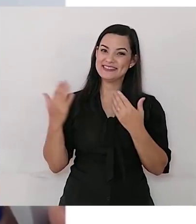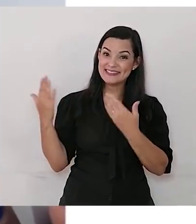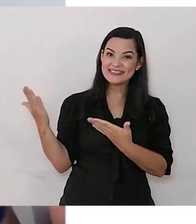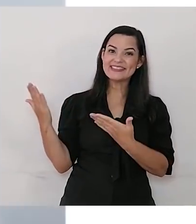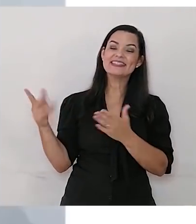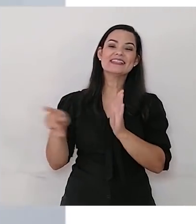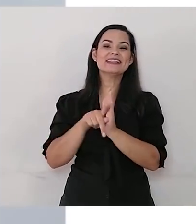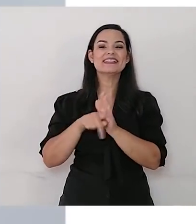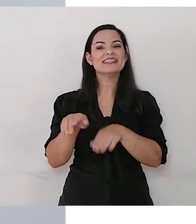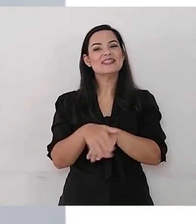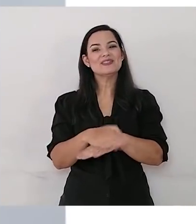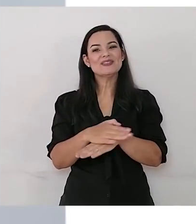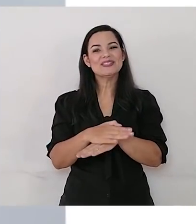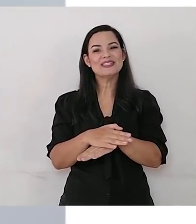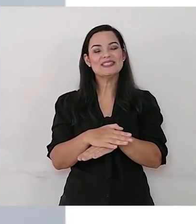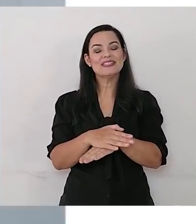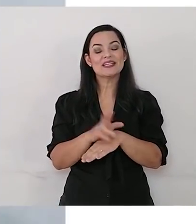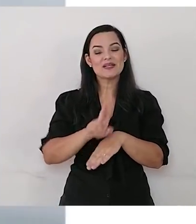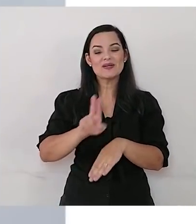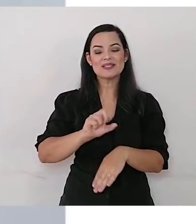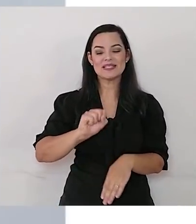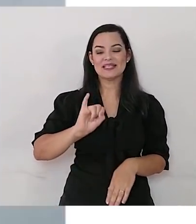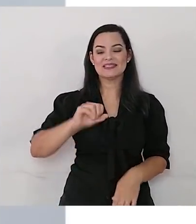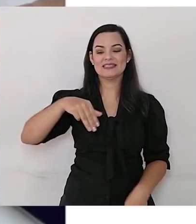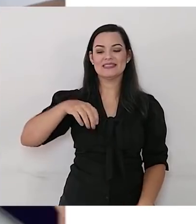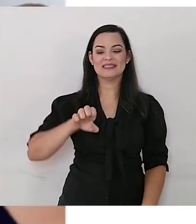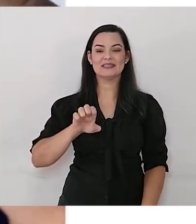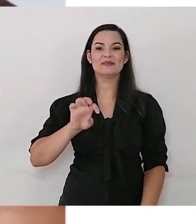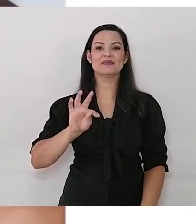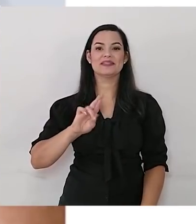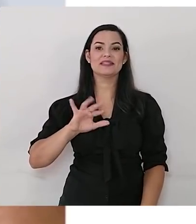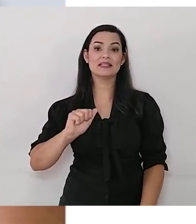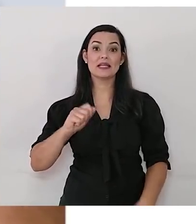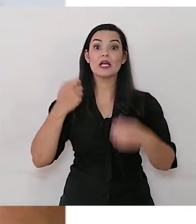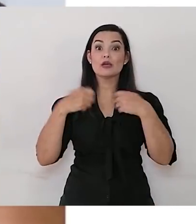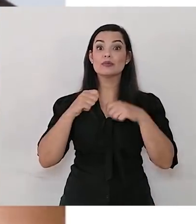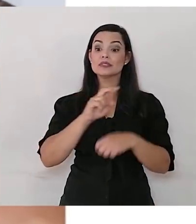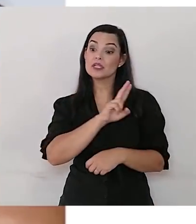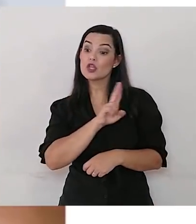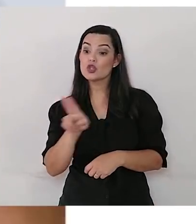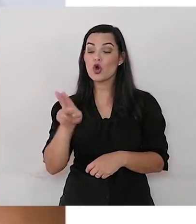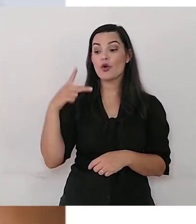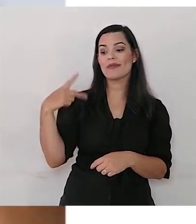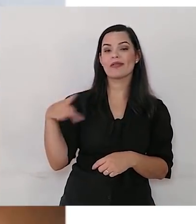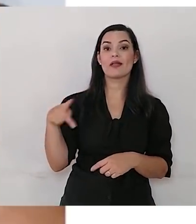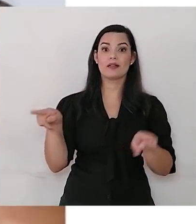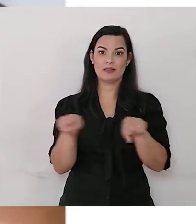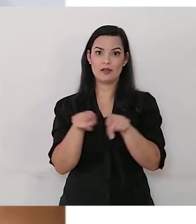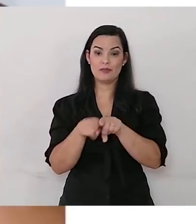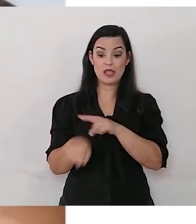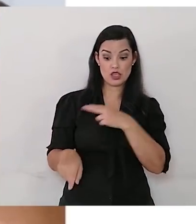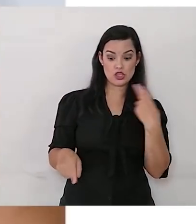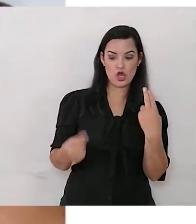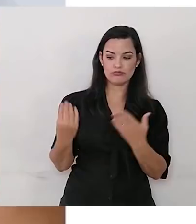Aí está a nossa joaninha feita com simetria. Eu tenho que dar um nome pra minha obra e assinar com o meu nome,